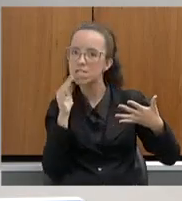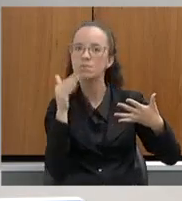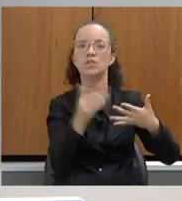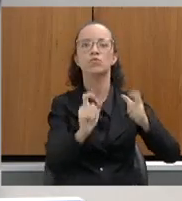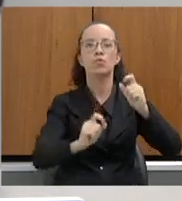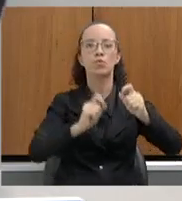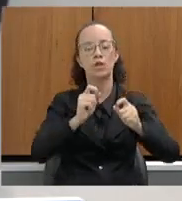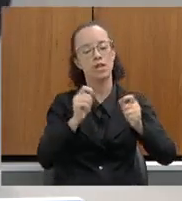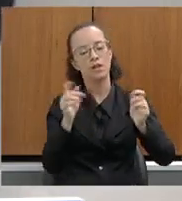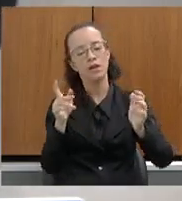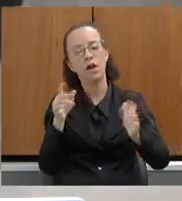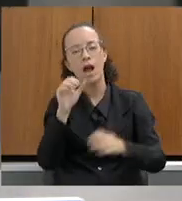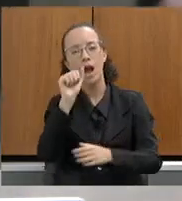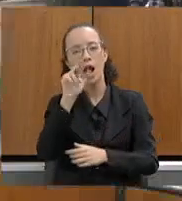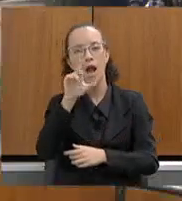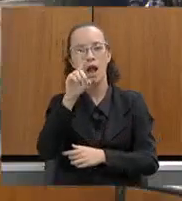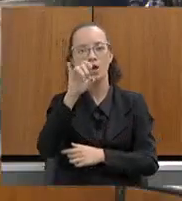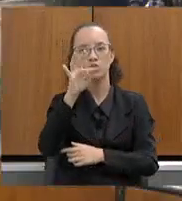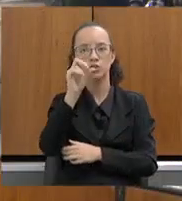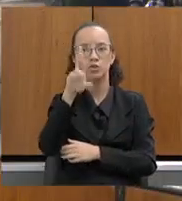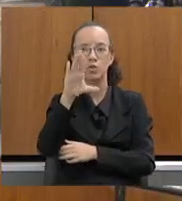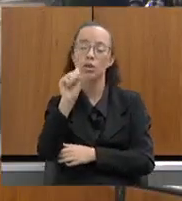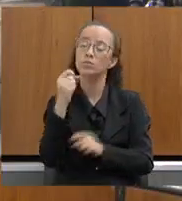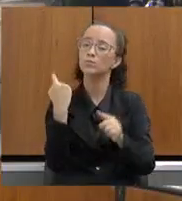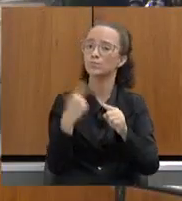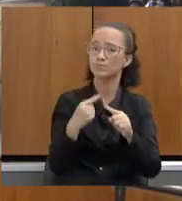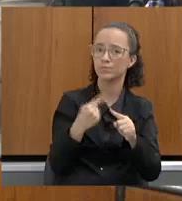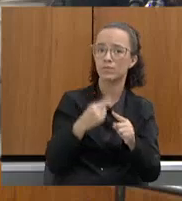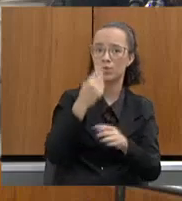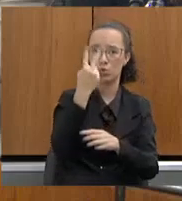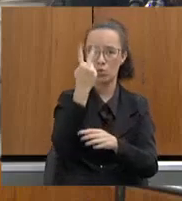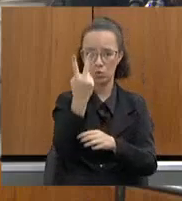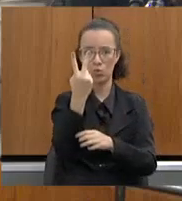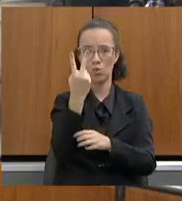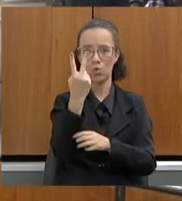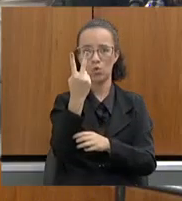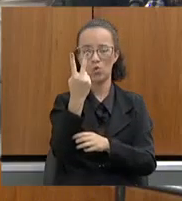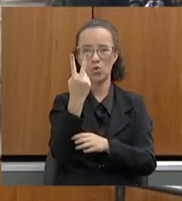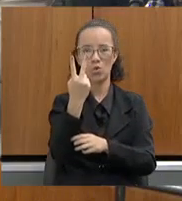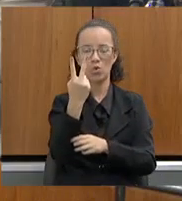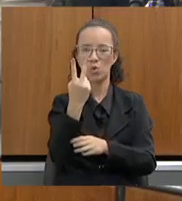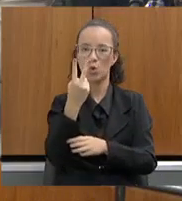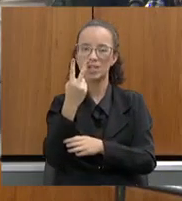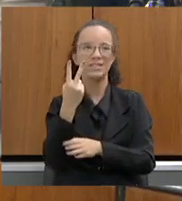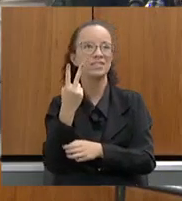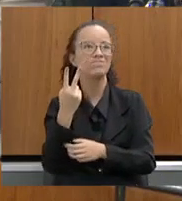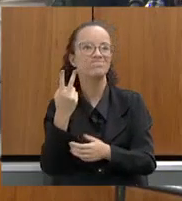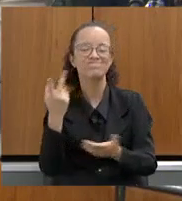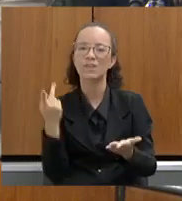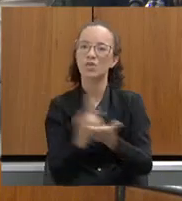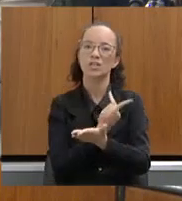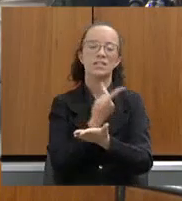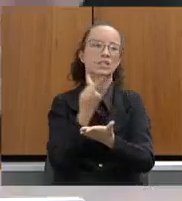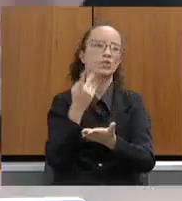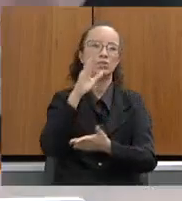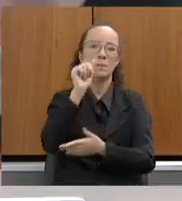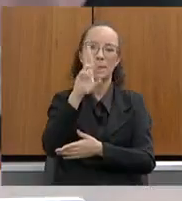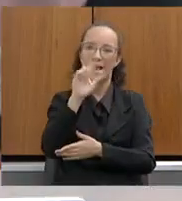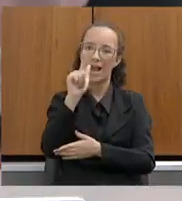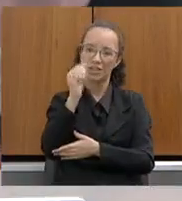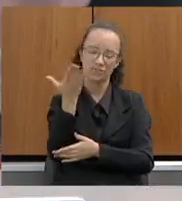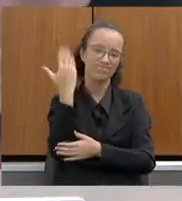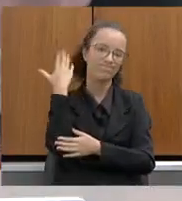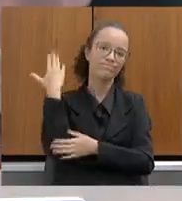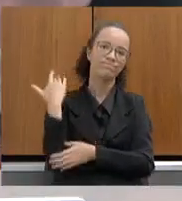cadastrar os auditores, uma vez que, os dois últimos grandes desastres ambientais, nós tínhamos auditorias